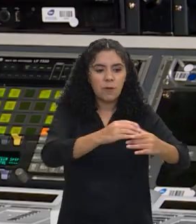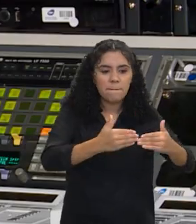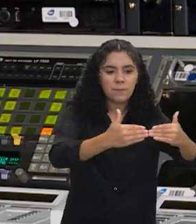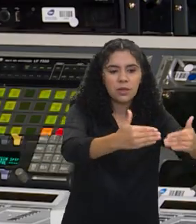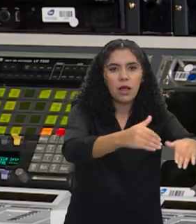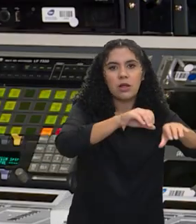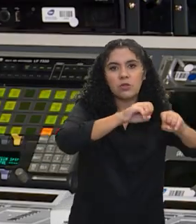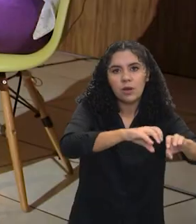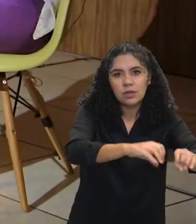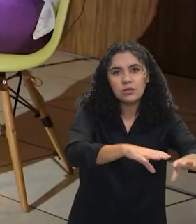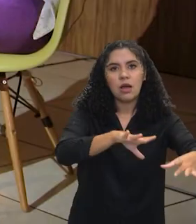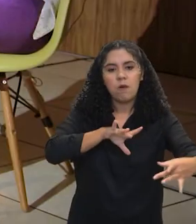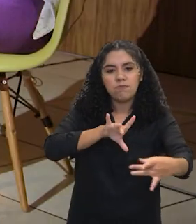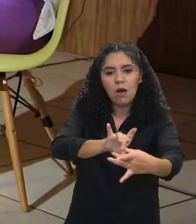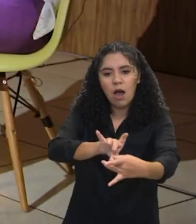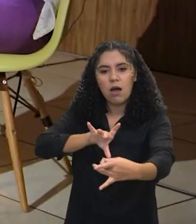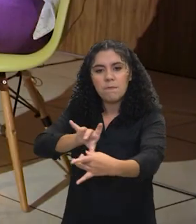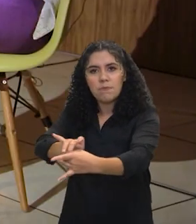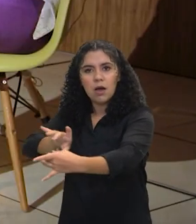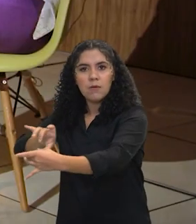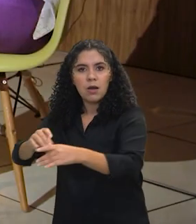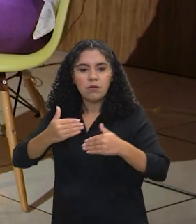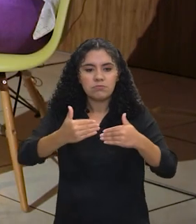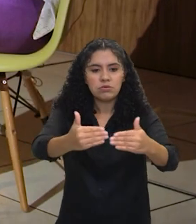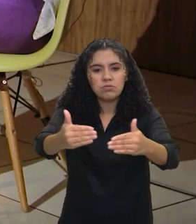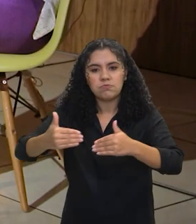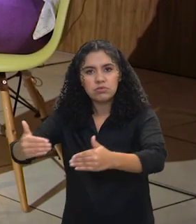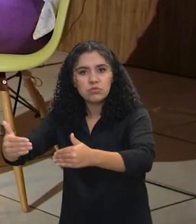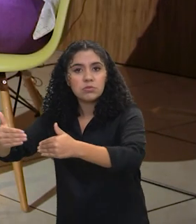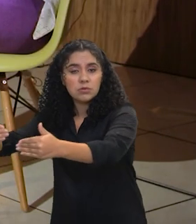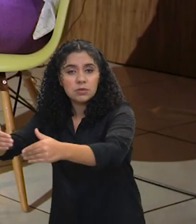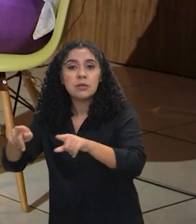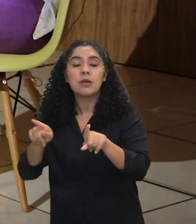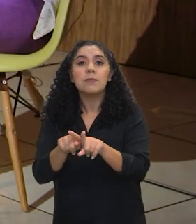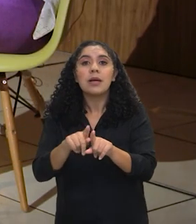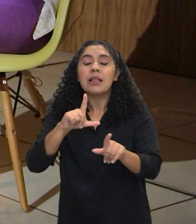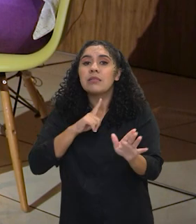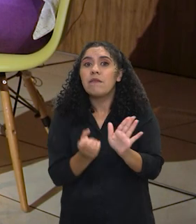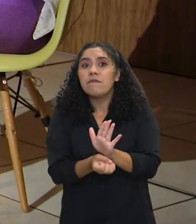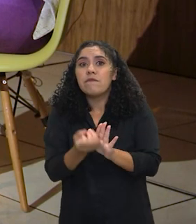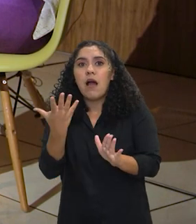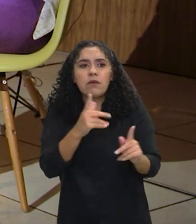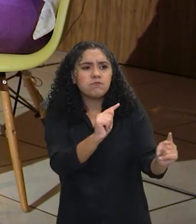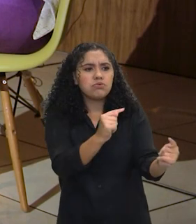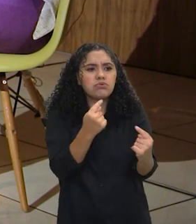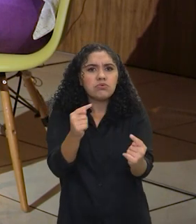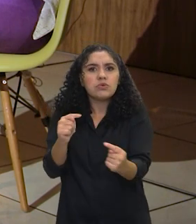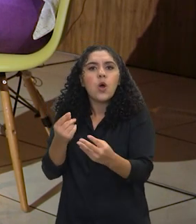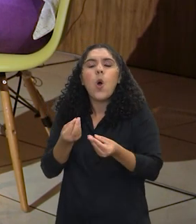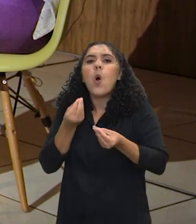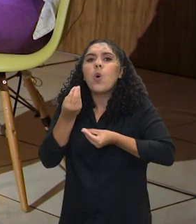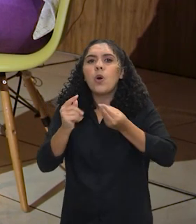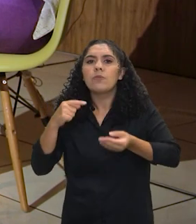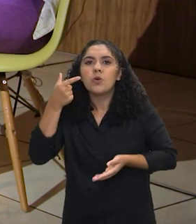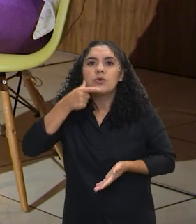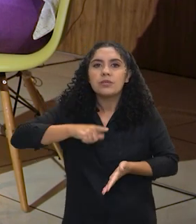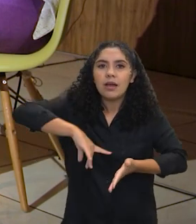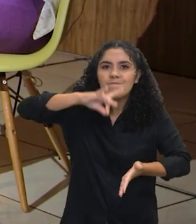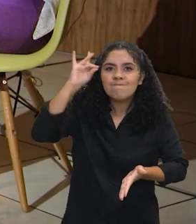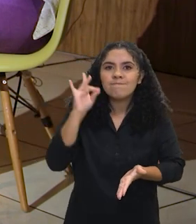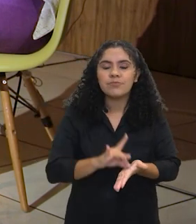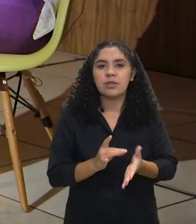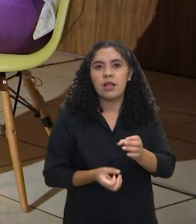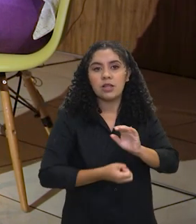Humanos, com outros ministérios. E a gente tinha um desafio de pensar também como é que a gente efetiva direitos a partir da